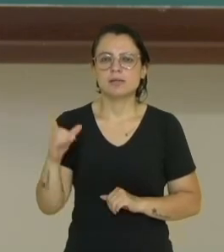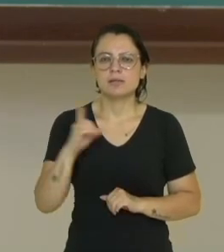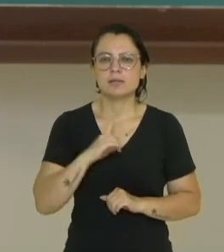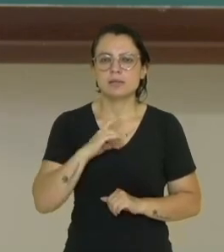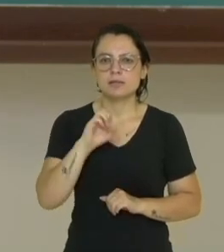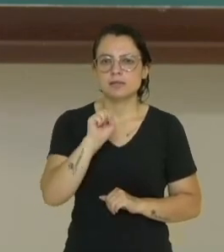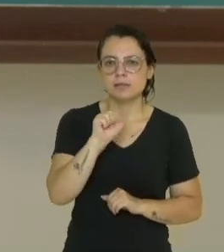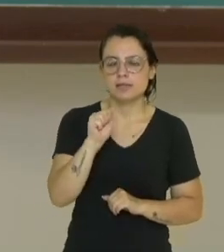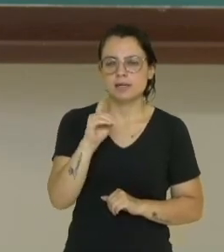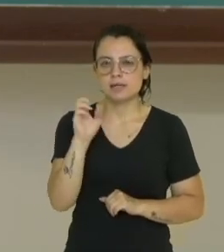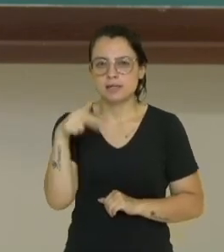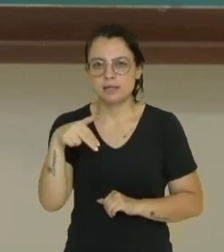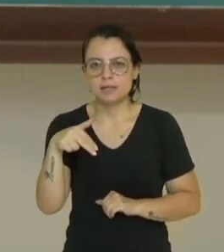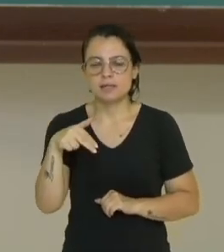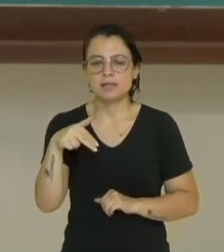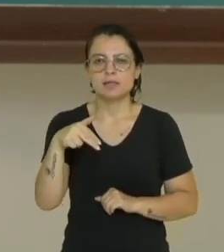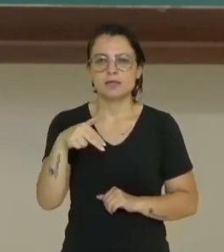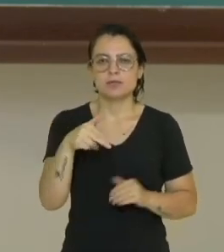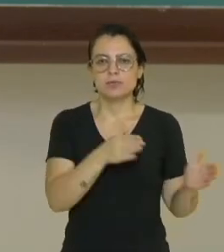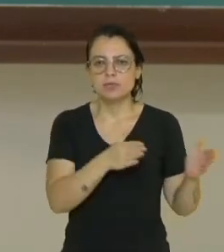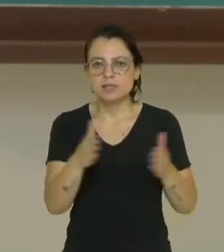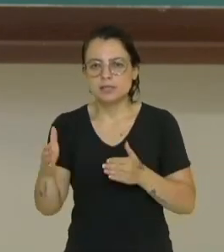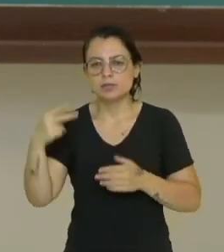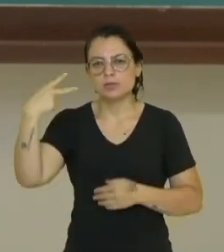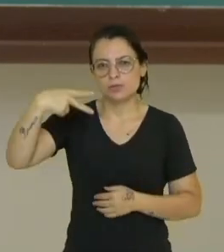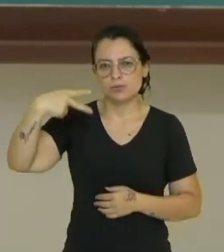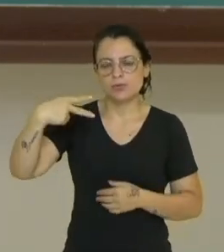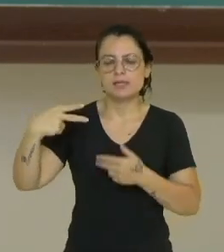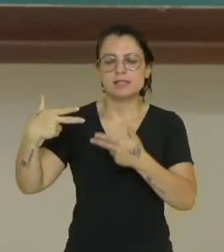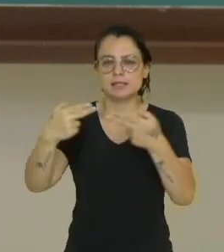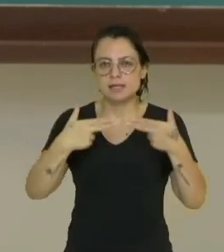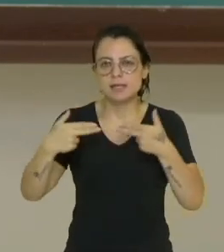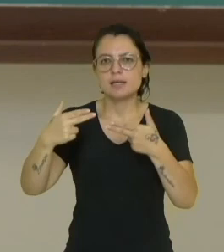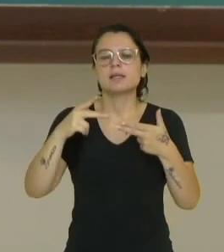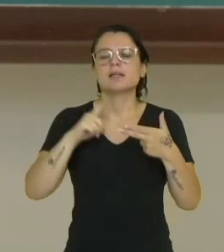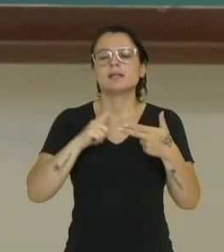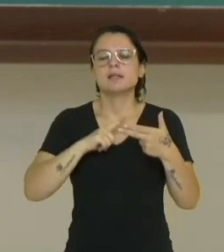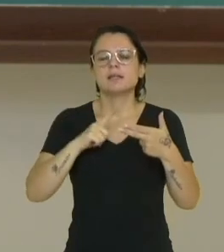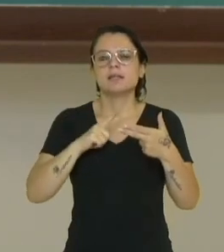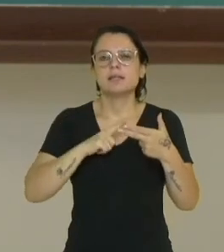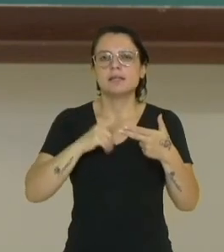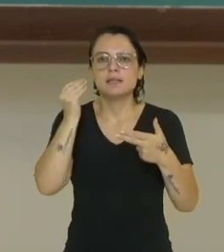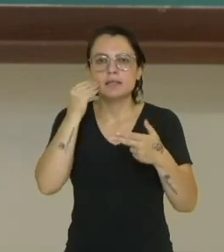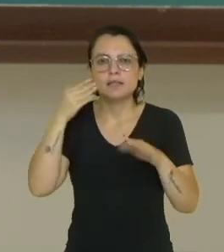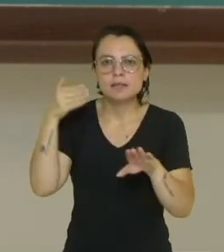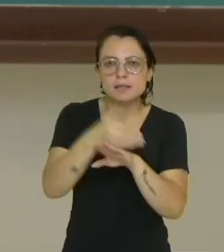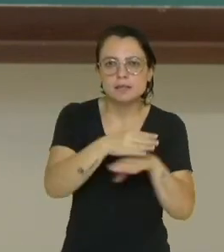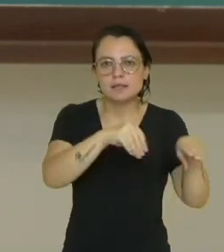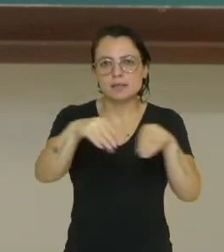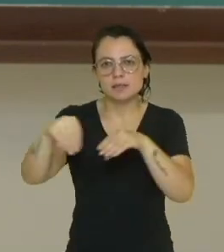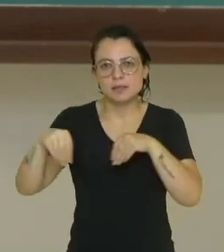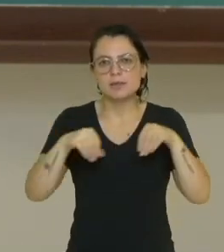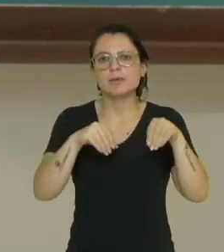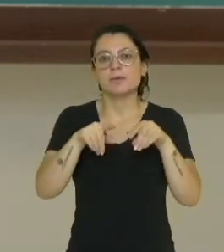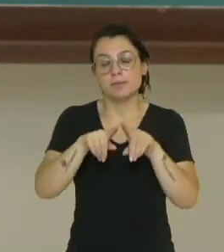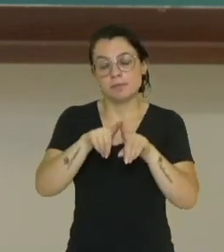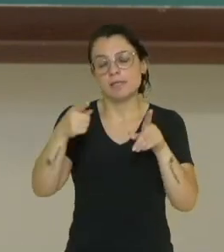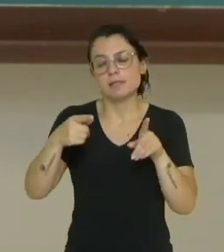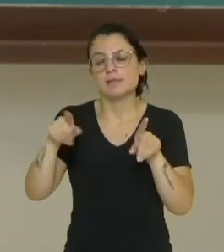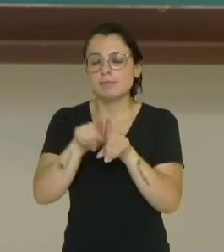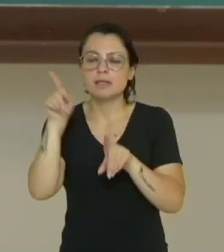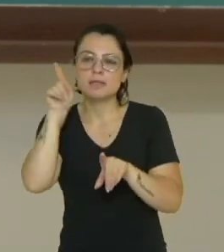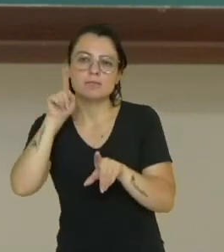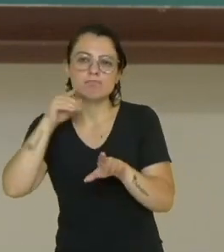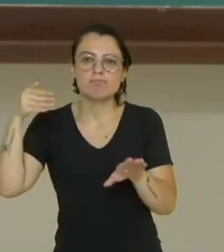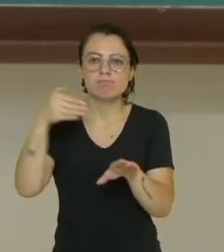Saddam Hussein, durante duas guerras, né, procurou, então, invadir outros territórios, mas também foi invadido aí pela